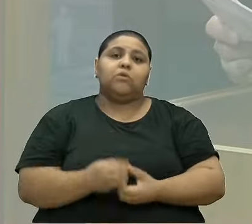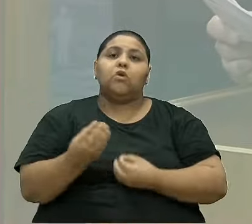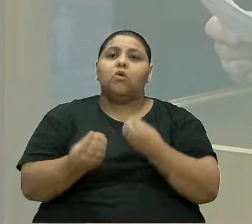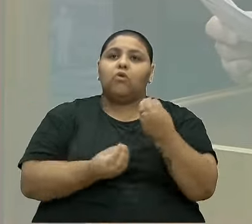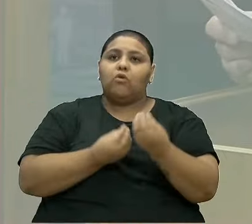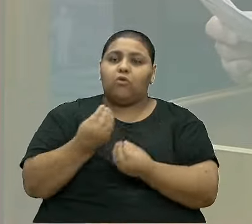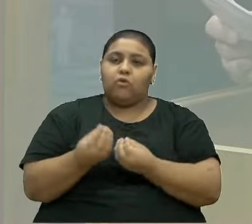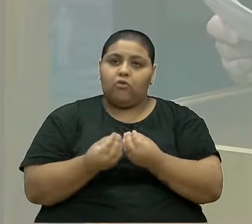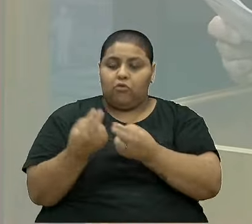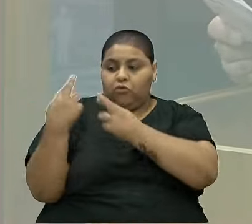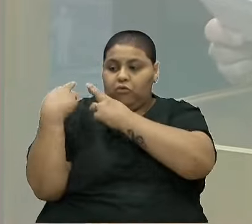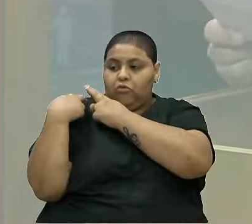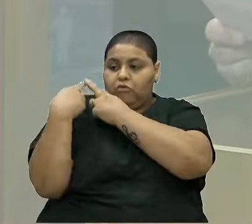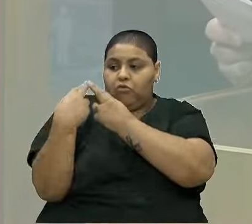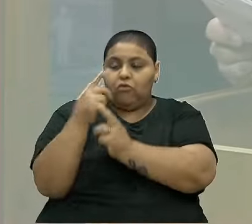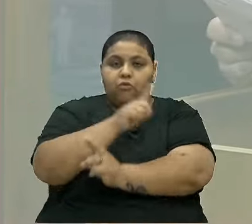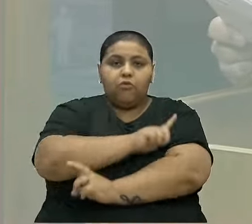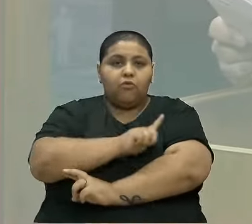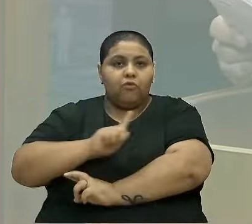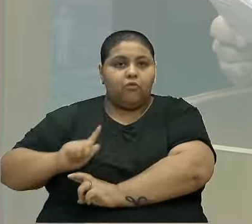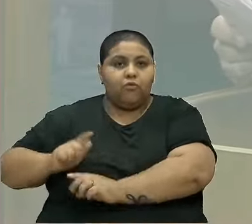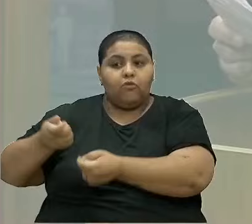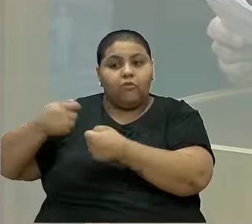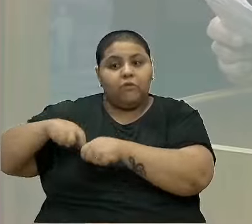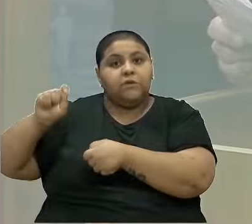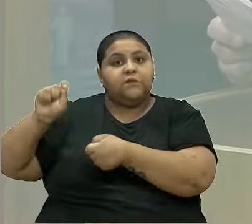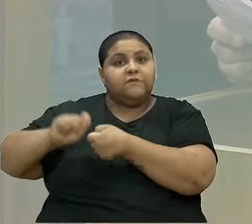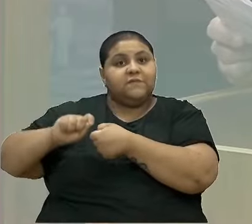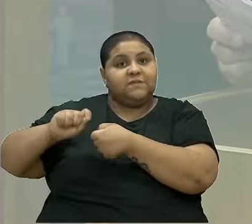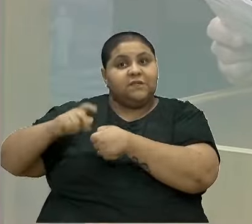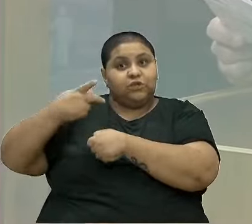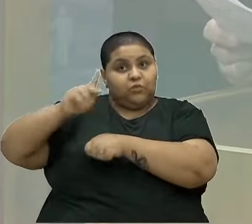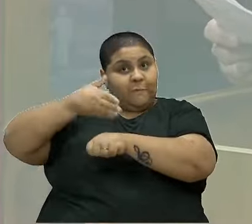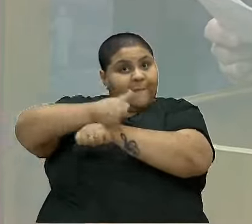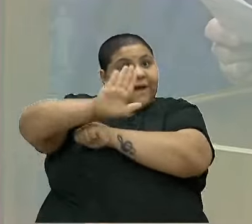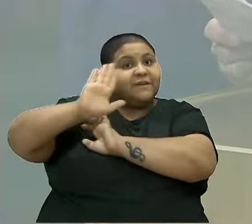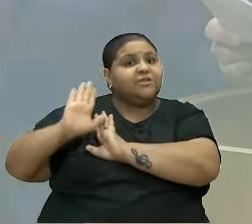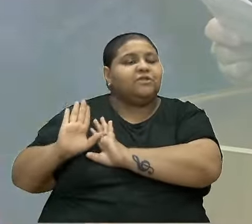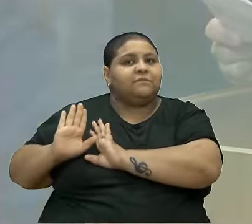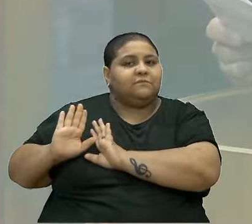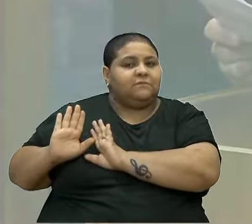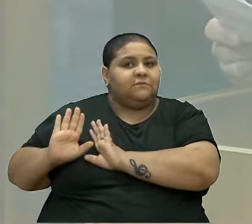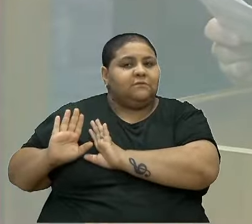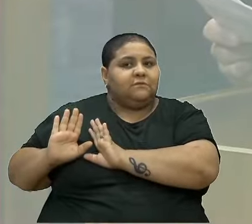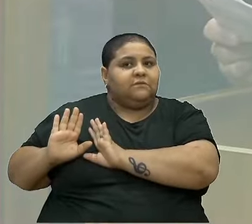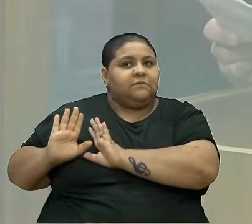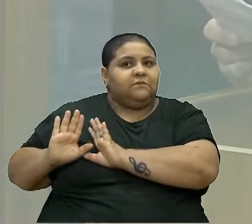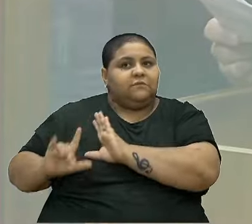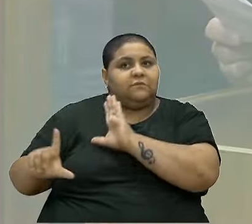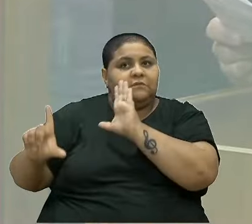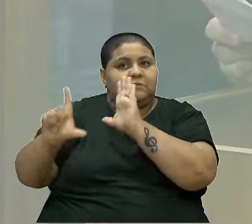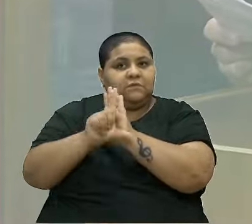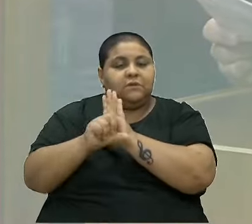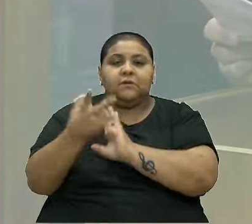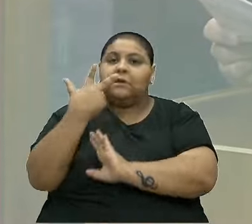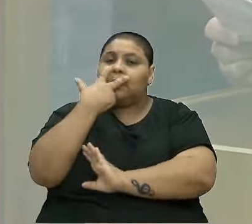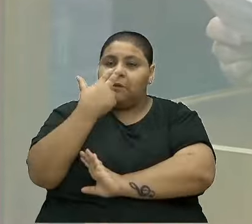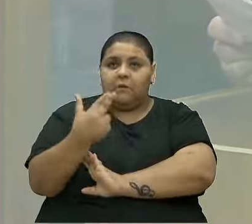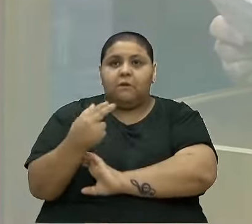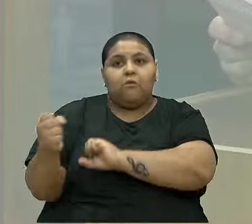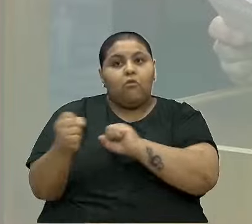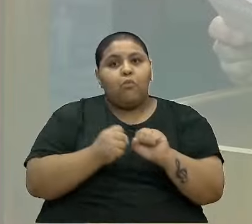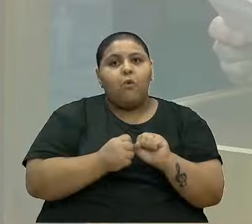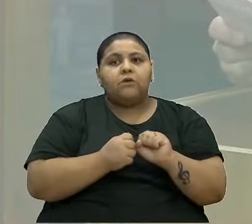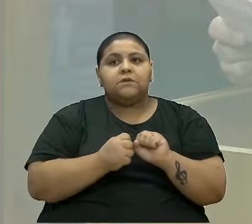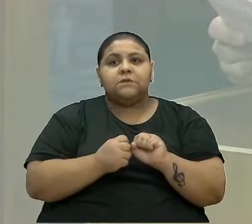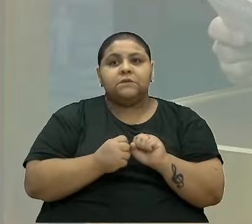responsabilidade do governo que precisa fazer a sua parte para que uma legislação como essa possa